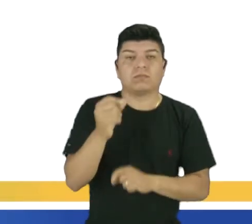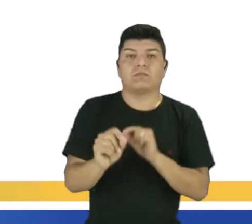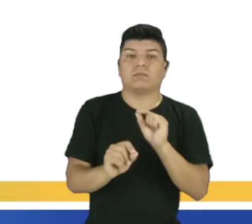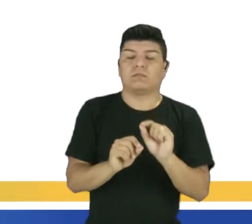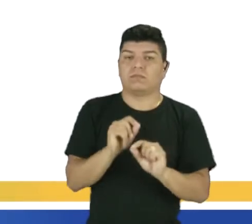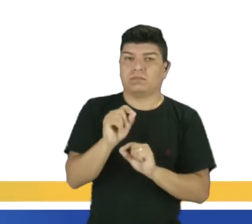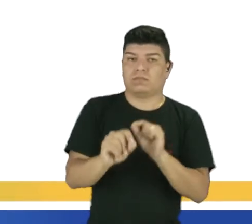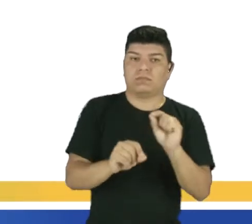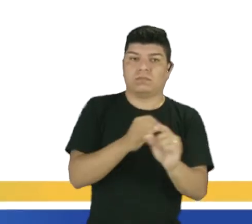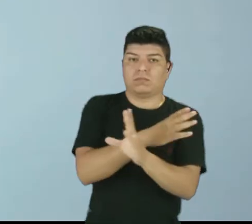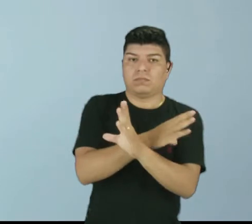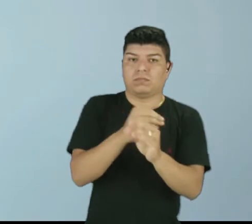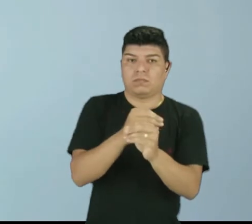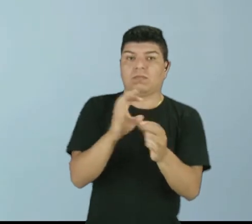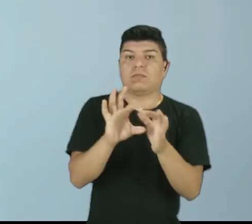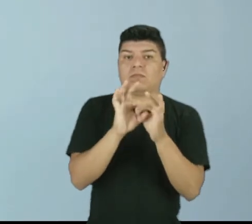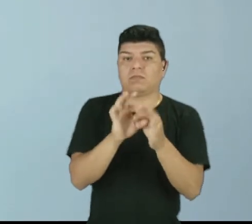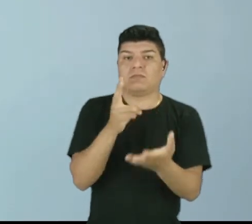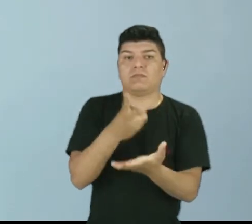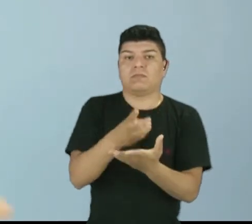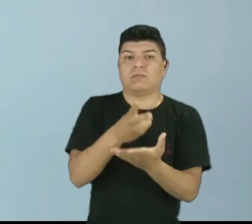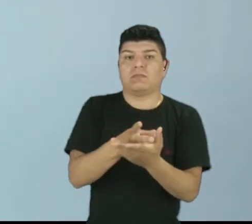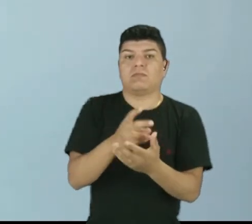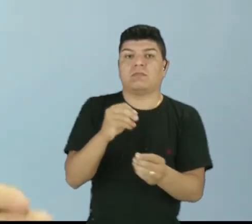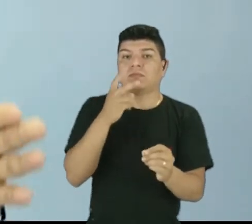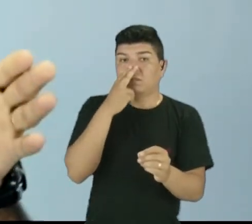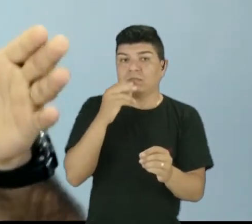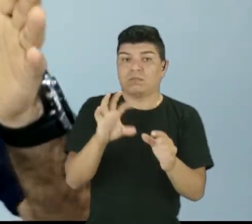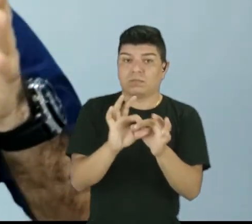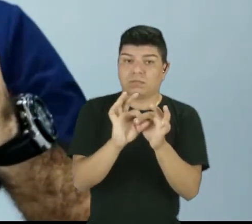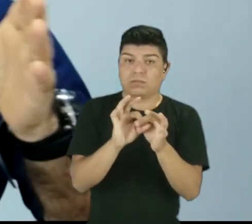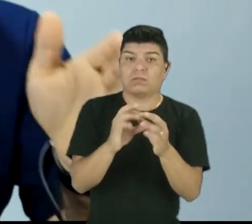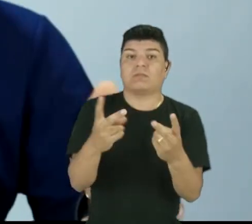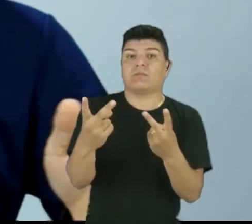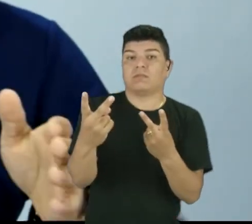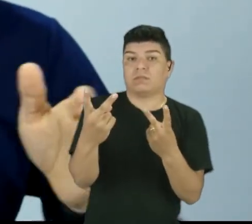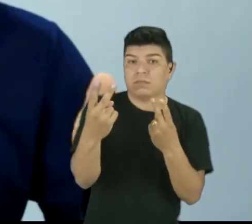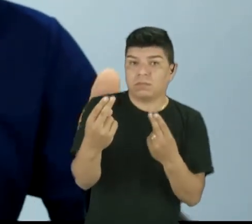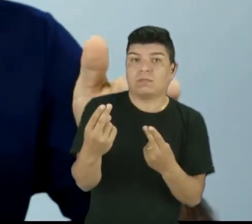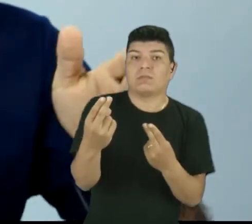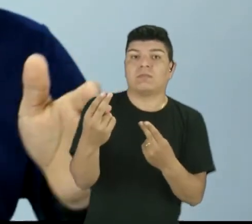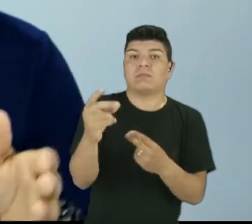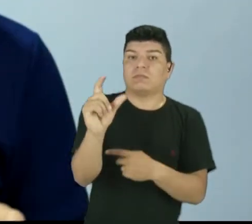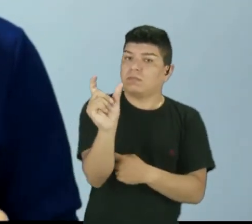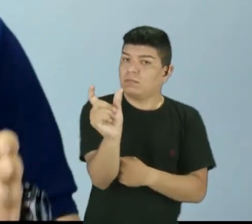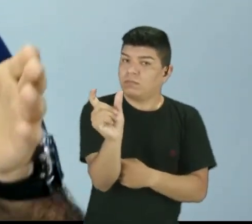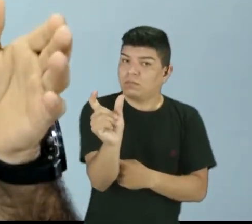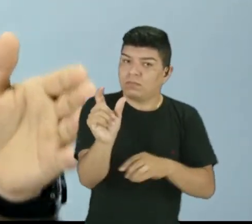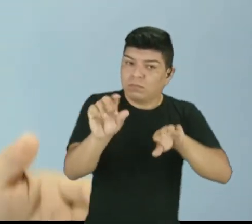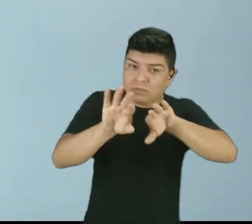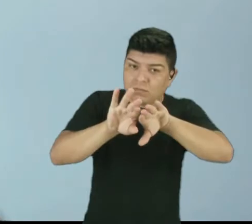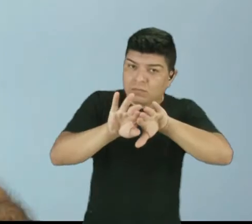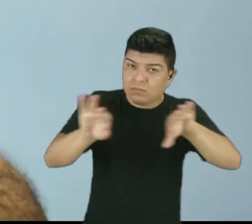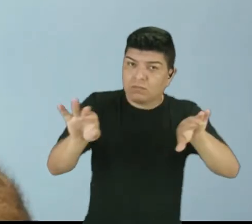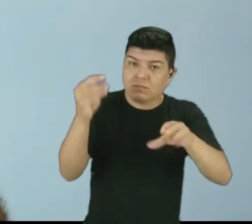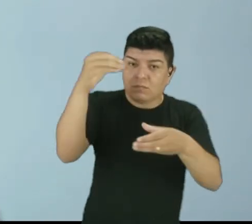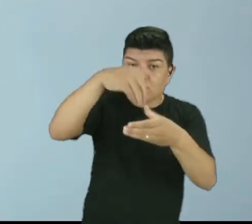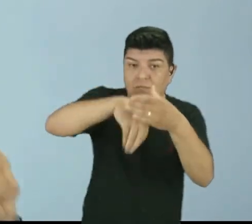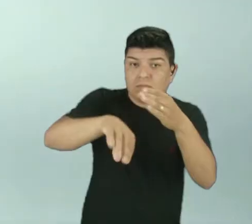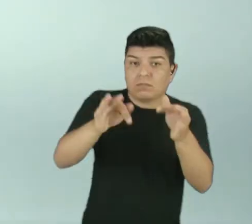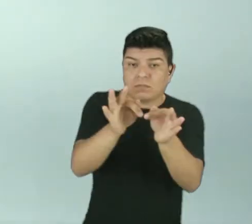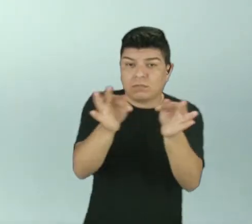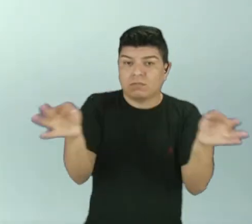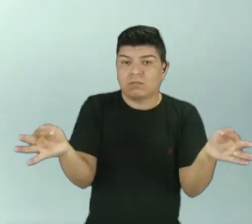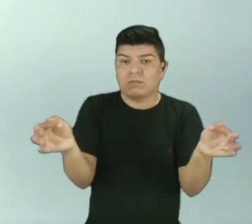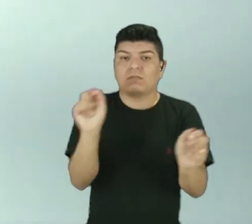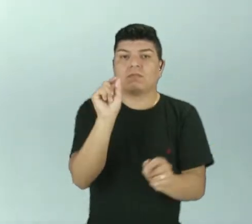as condições correlativas, elas sempre trabalham em pares. São sempre duas palavras separadas dentro de uma frase, né, que